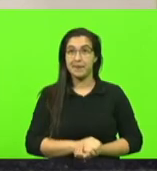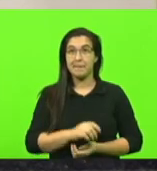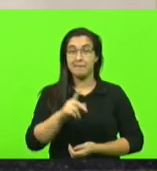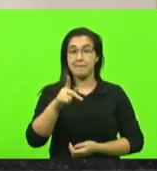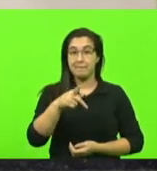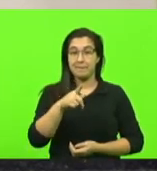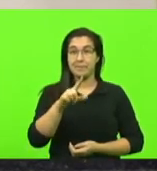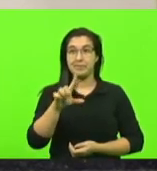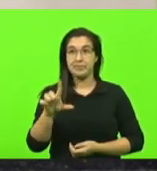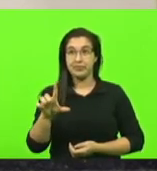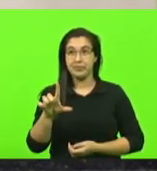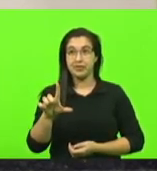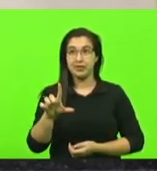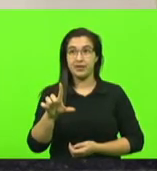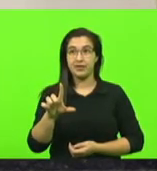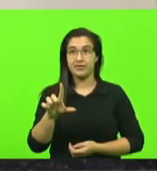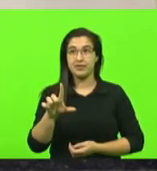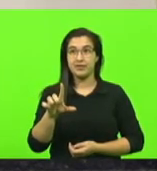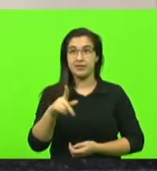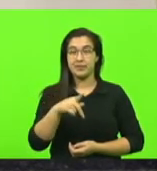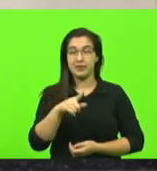PSL PSL PSL